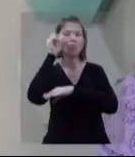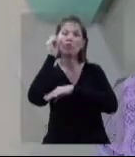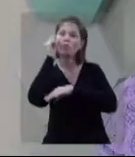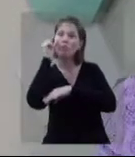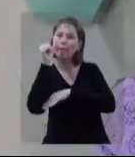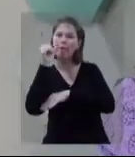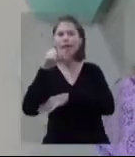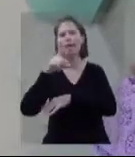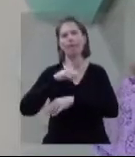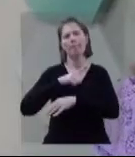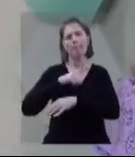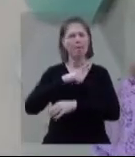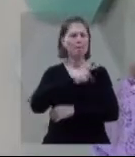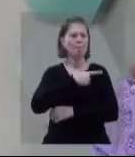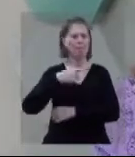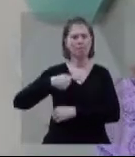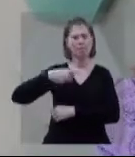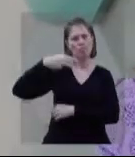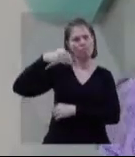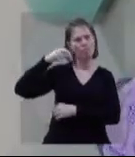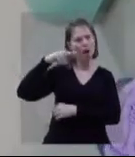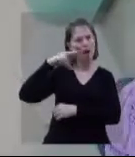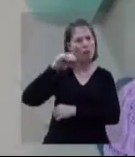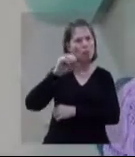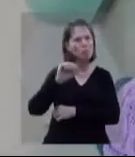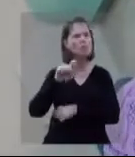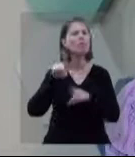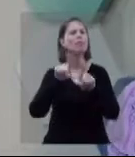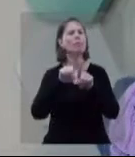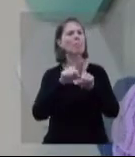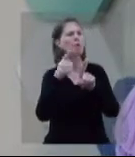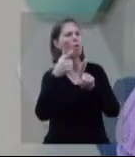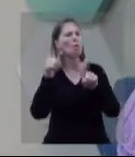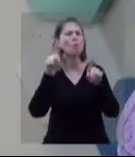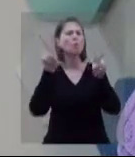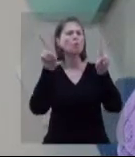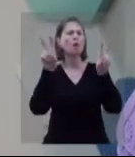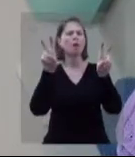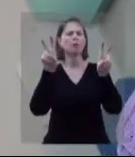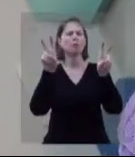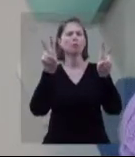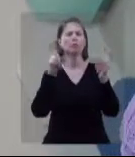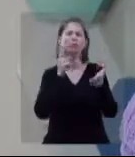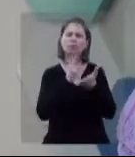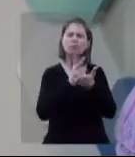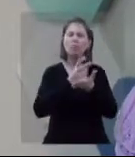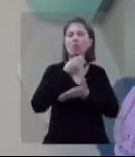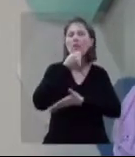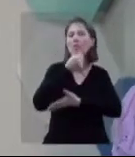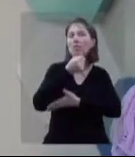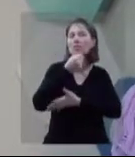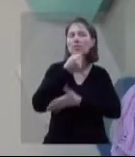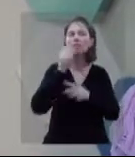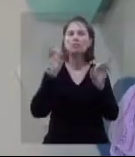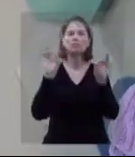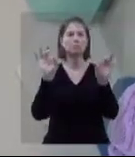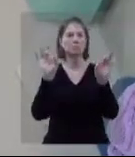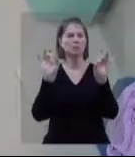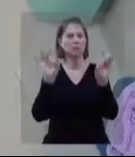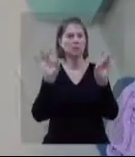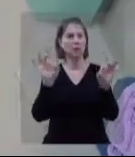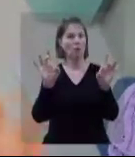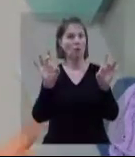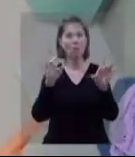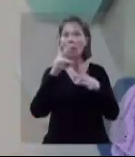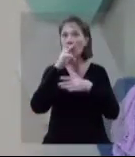ao ar diariamente das 10h30, 11h30 da manhã na Rádio CPT com a coluna do Pastor Marcos, que a gente acabou de assistir, entre